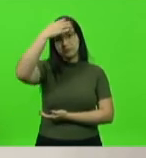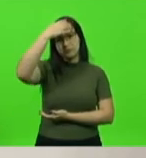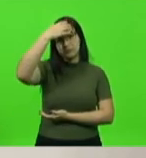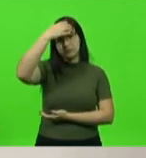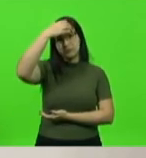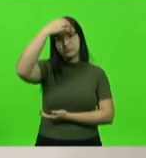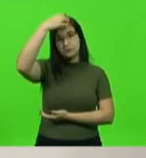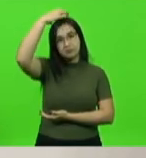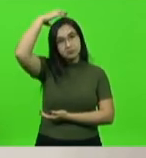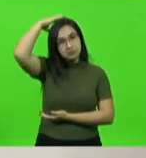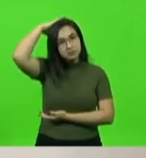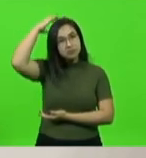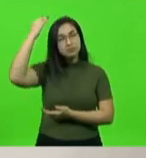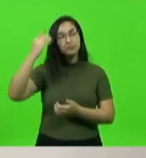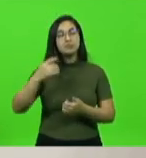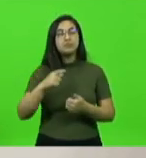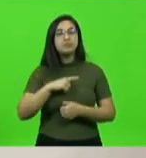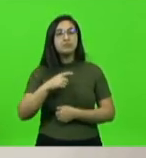excelência será há 10 minutos, deputado.